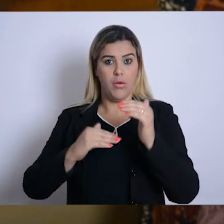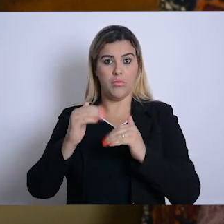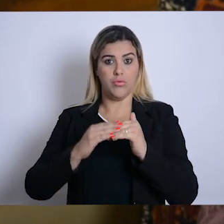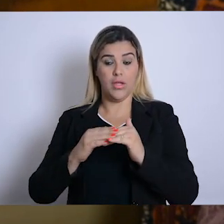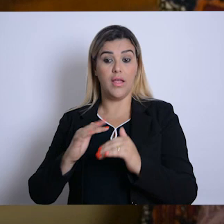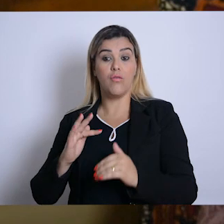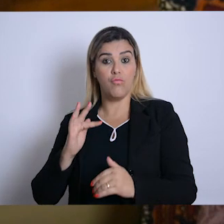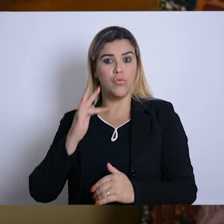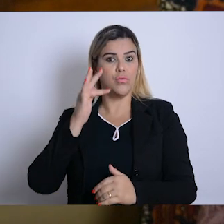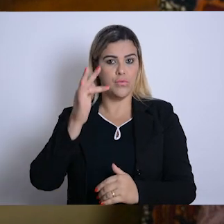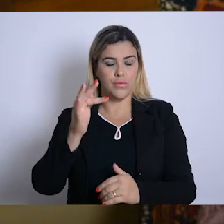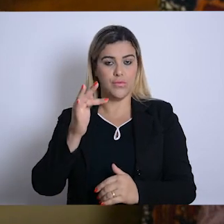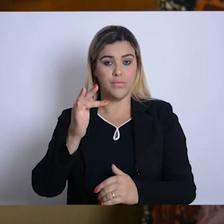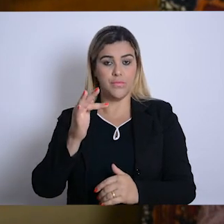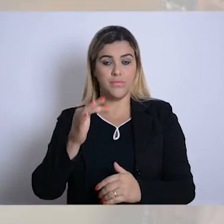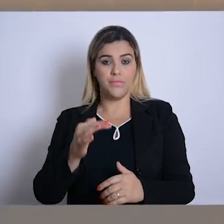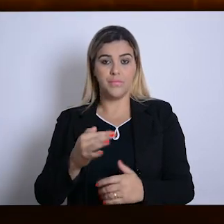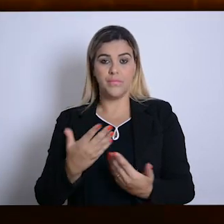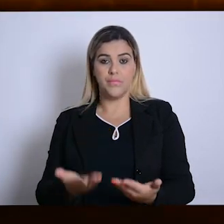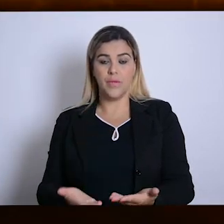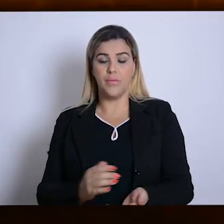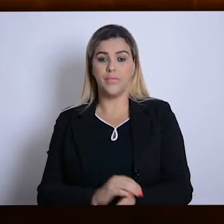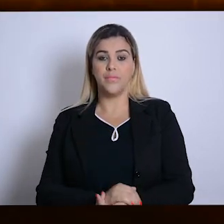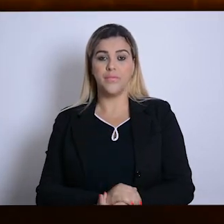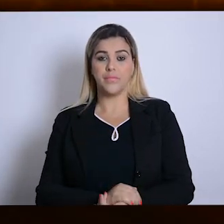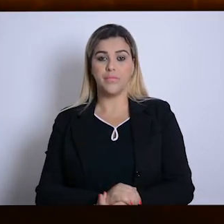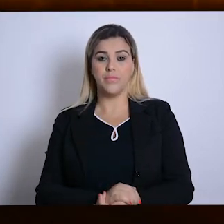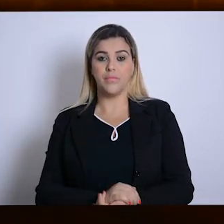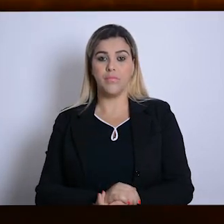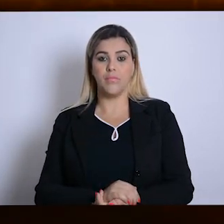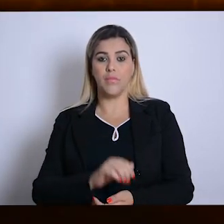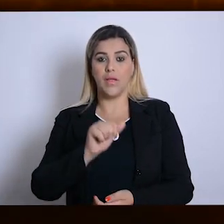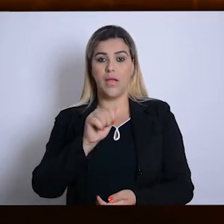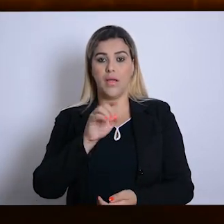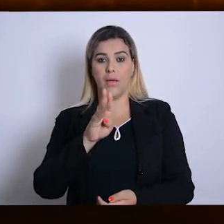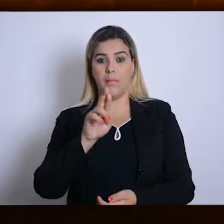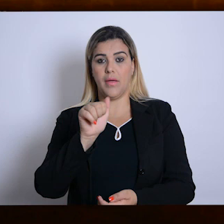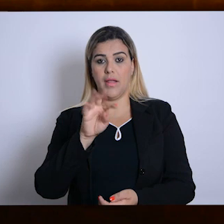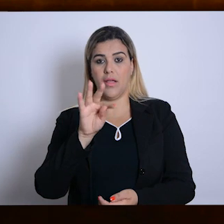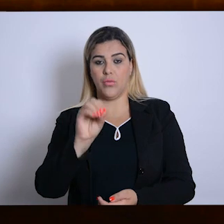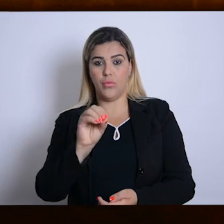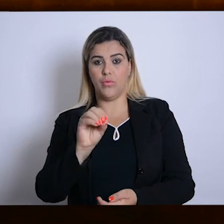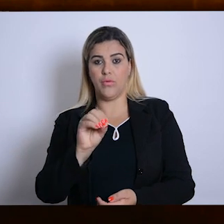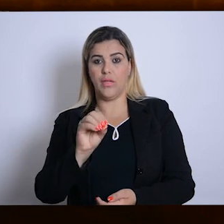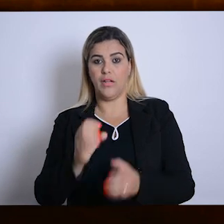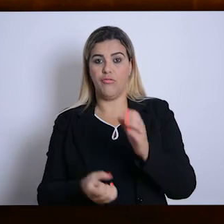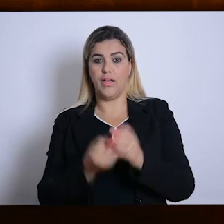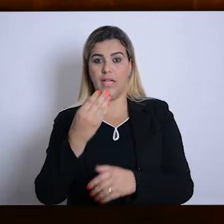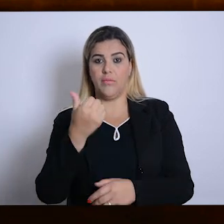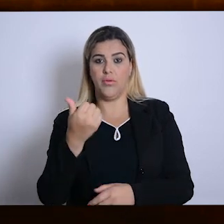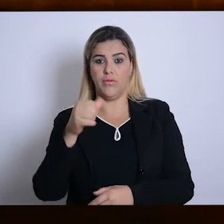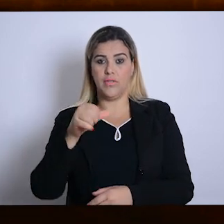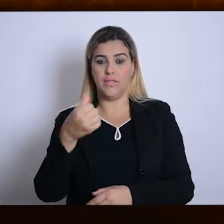internacionalmente. A Abrato foi criada em 1989. E a